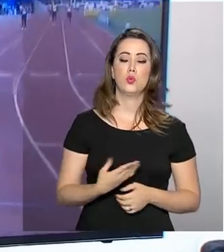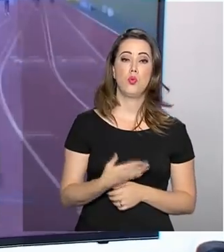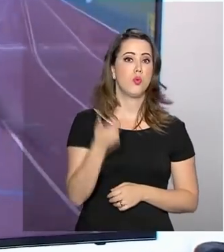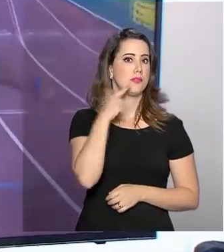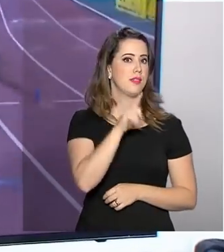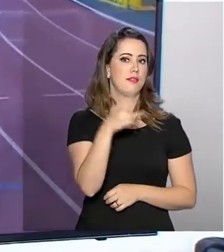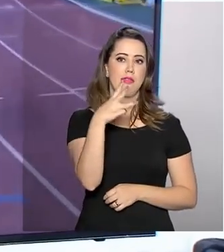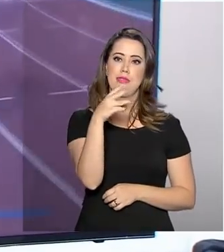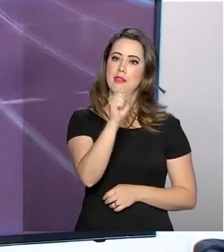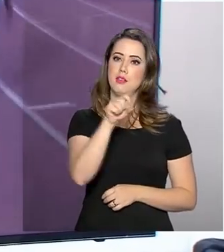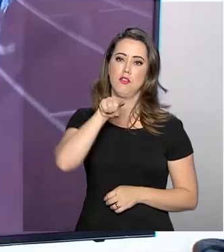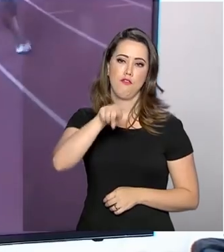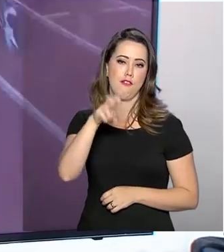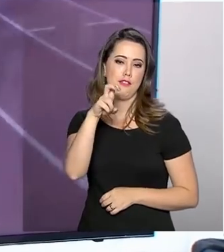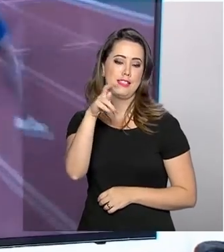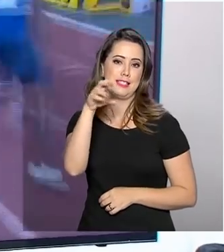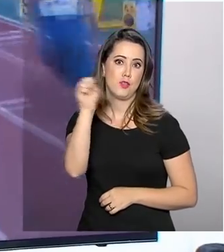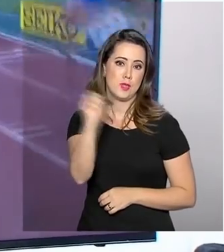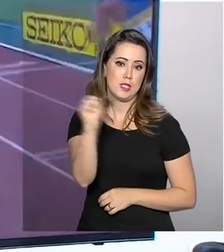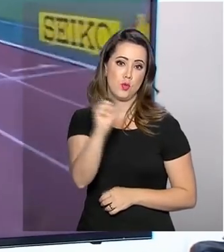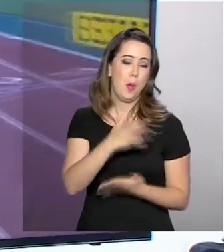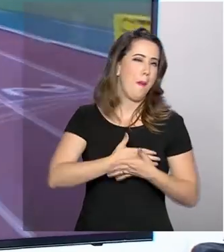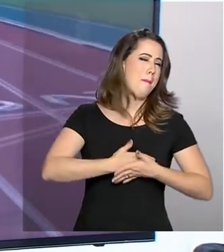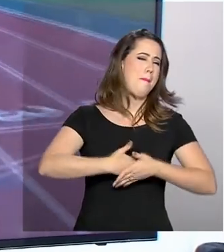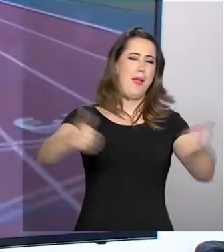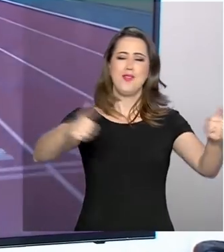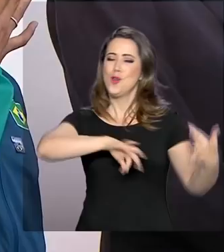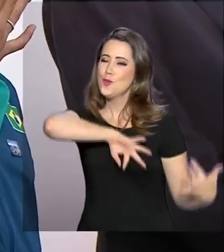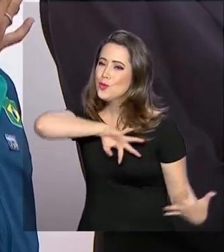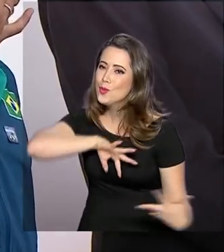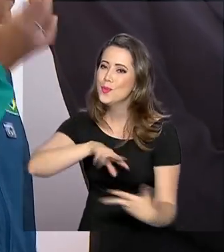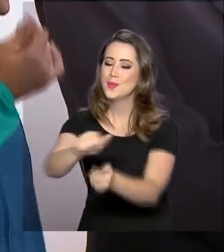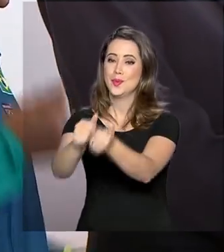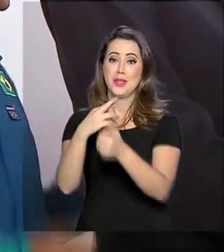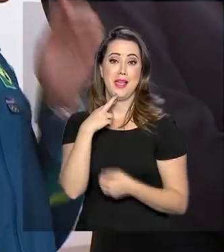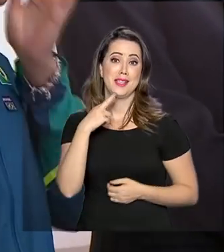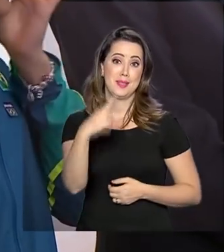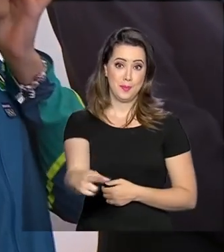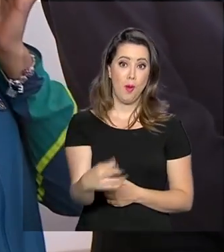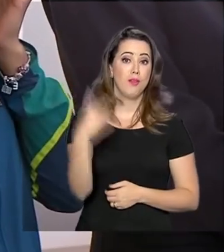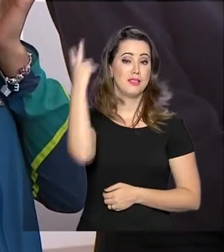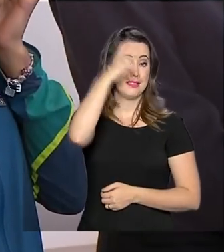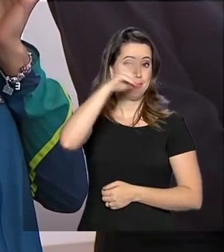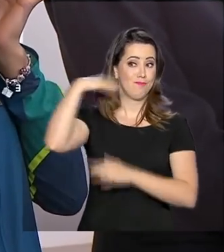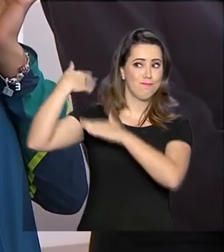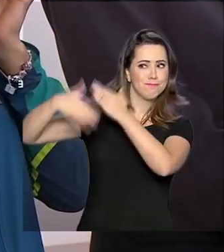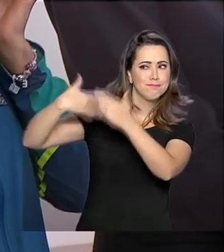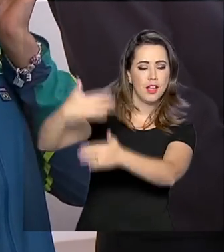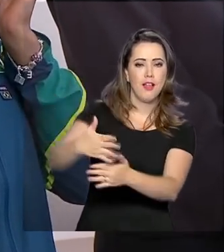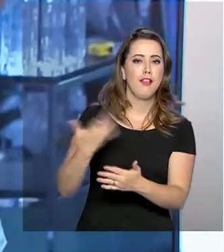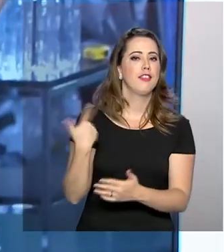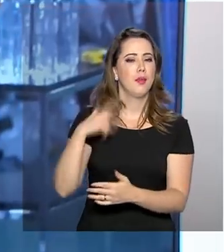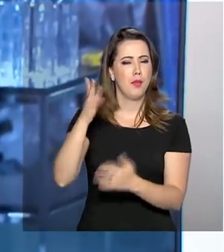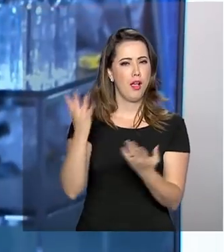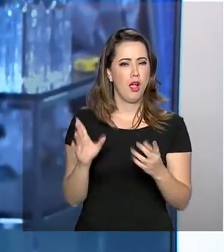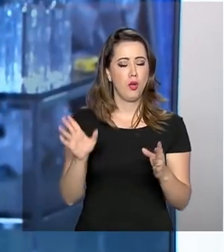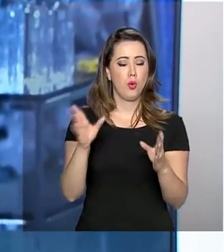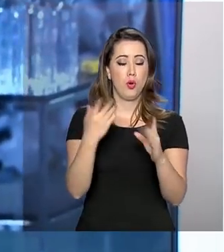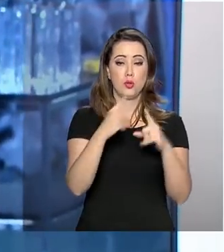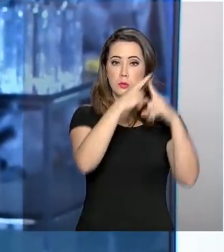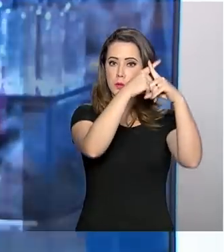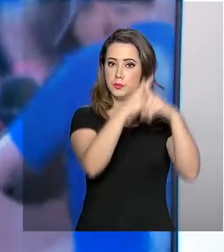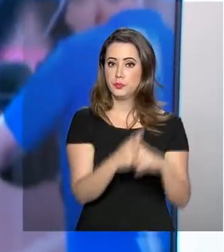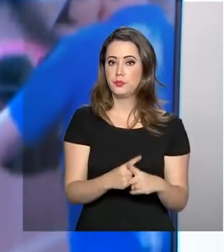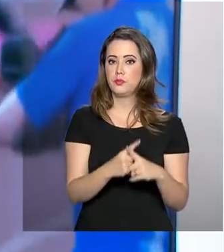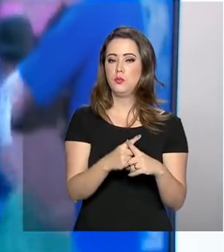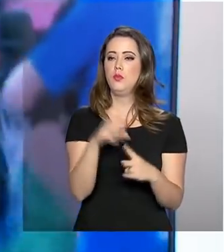a melhor marca do mundo nesta temporada. Além do resultado histórico, a equipe se classificou para o Campeonato Mundial de Doha, no